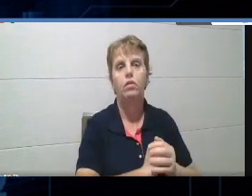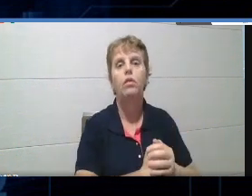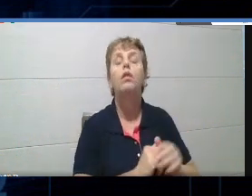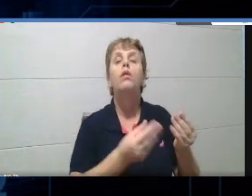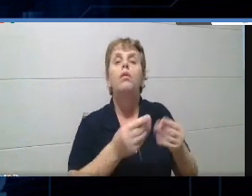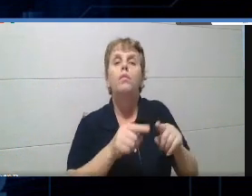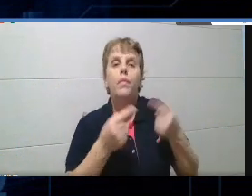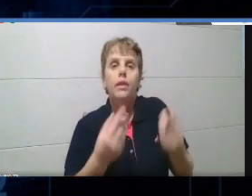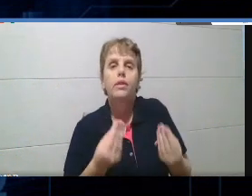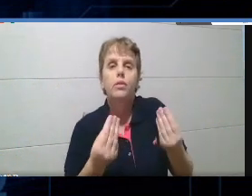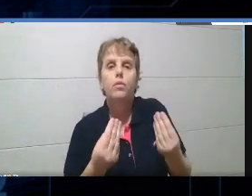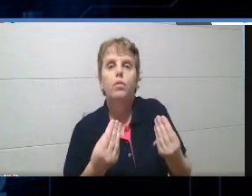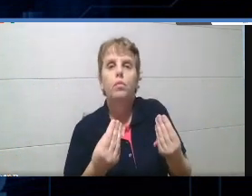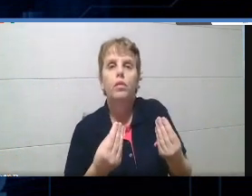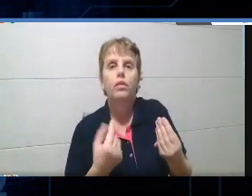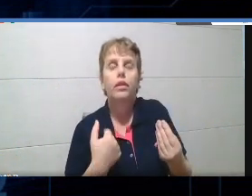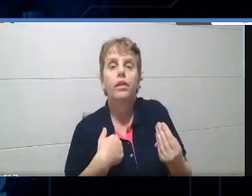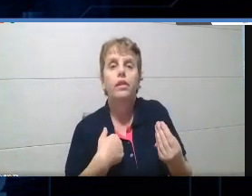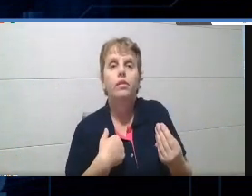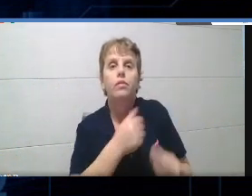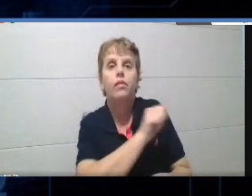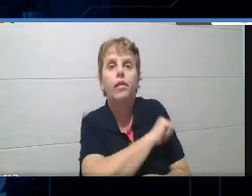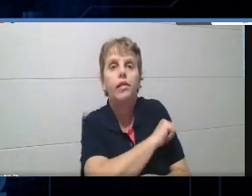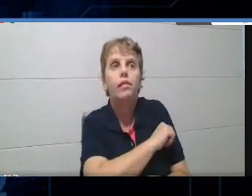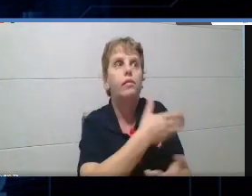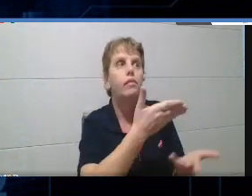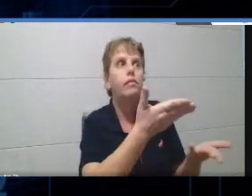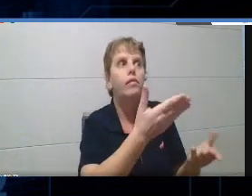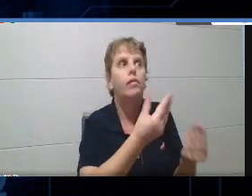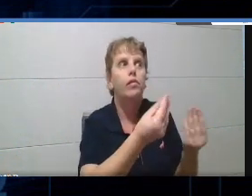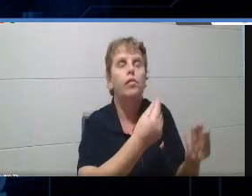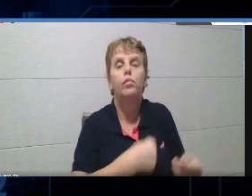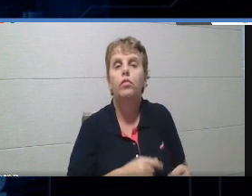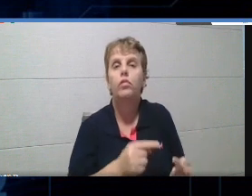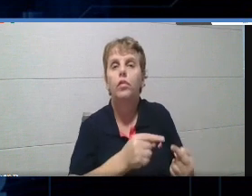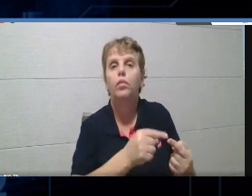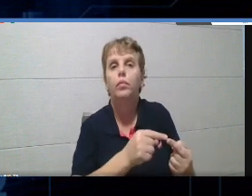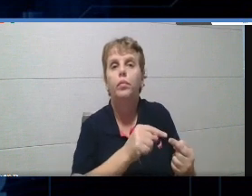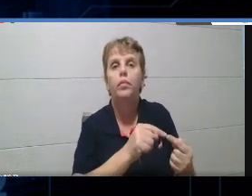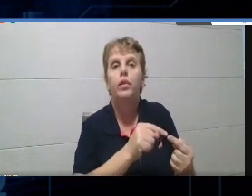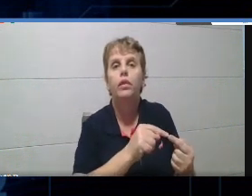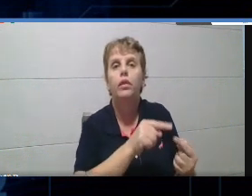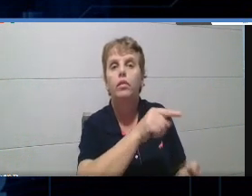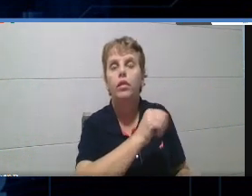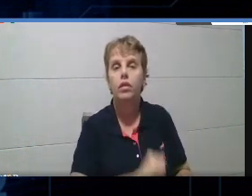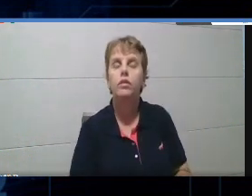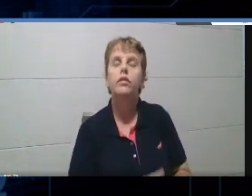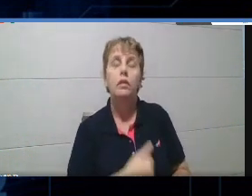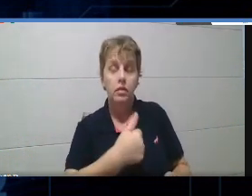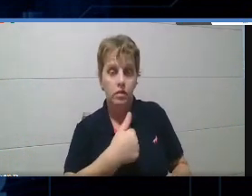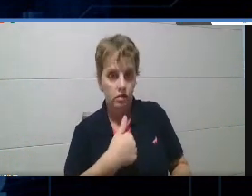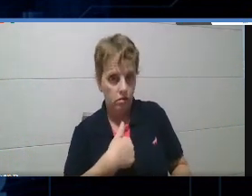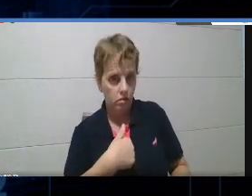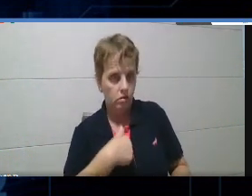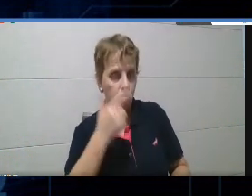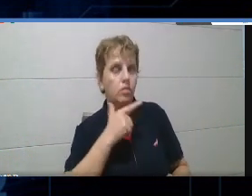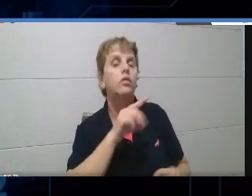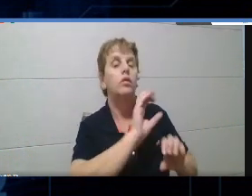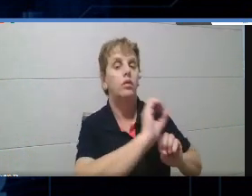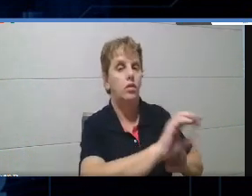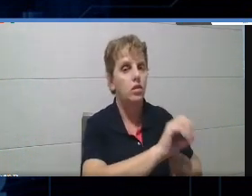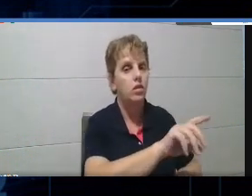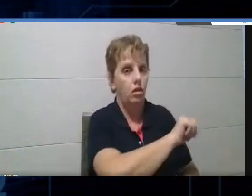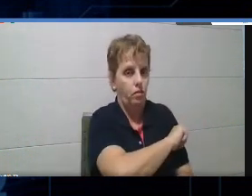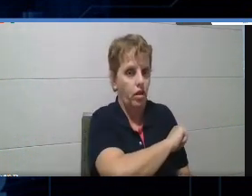como que eu trabalho com o aluno? Como que funciona, né? Para o aluno. Para você trabalhar com o seu aluno, então, você vai no